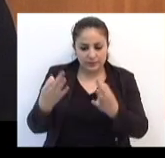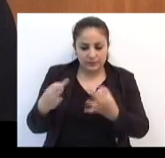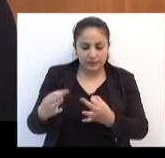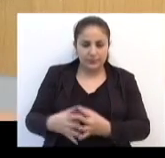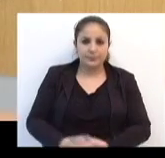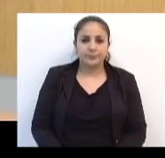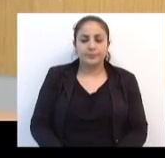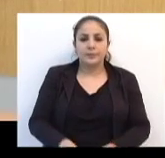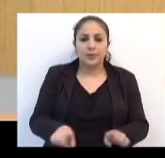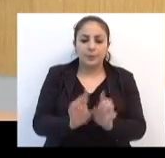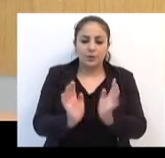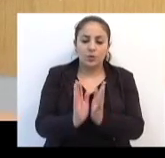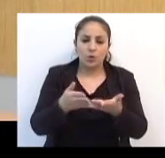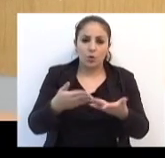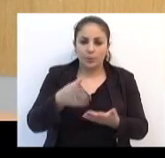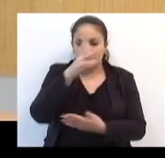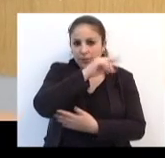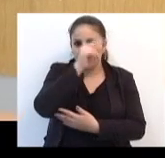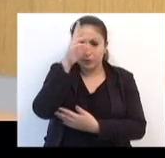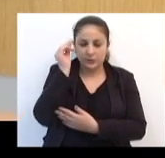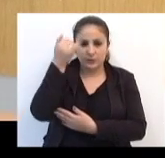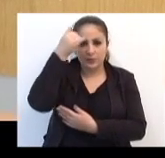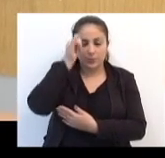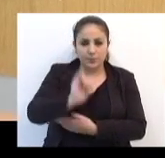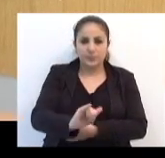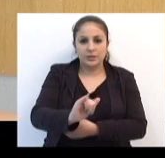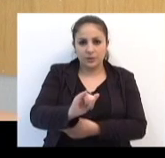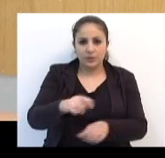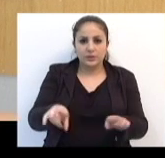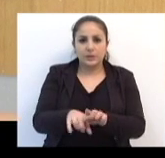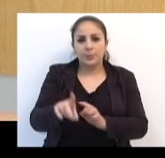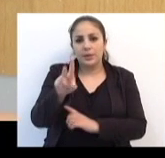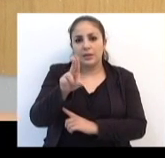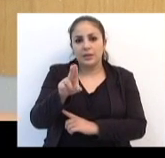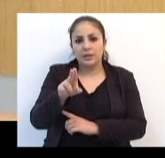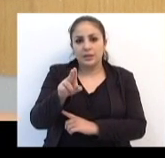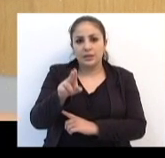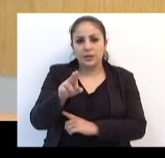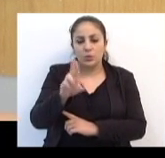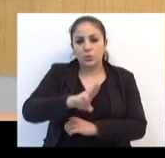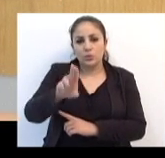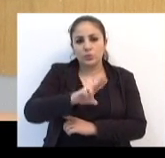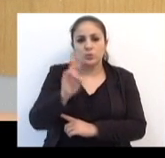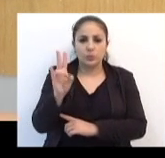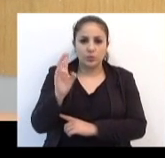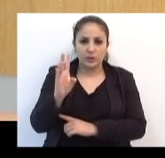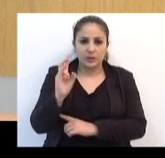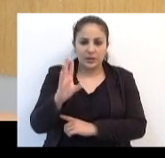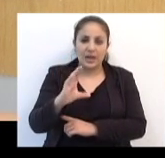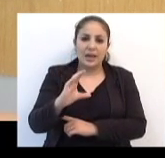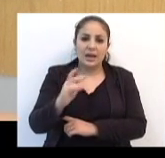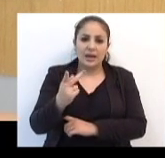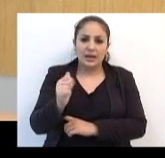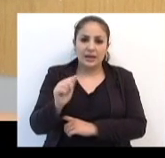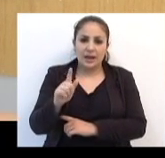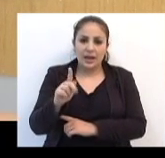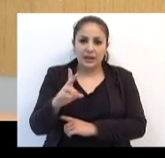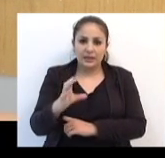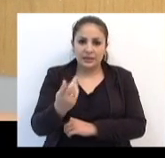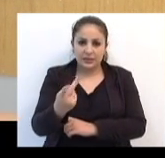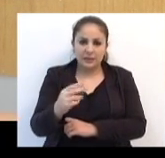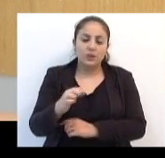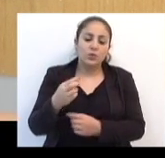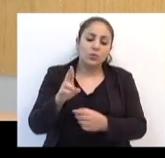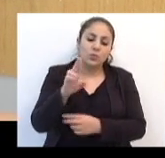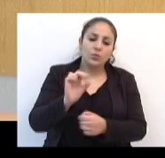de ouro, portanto. O Comitê Municipal de Prevenção e Combate ao Crack lançou, neste ano, o concurso de reflexão